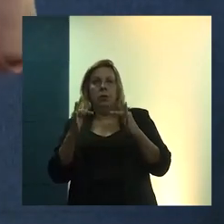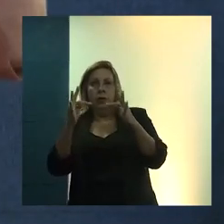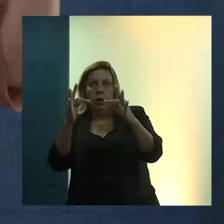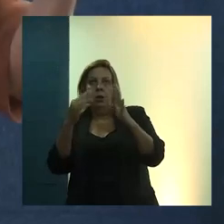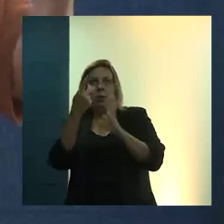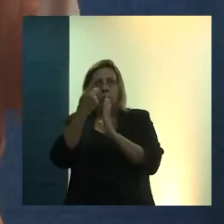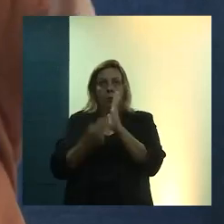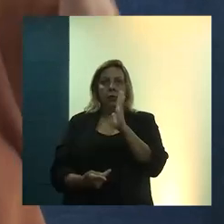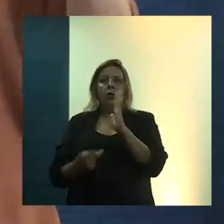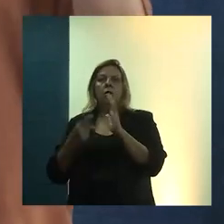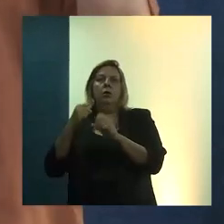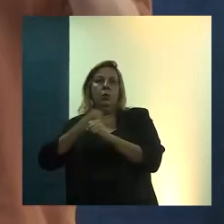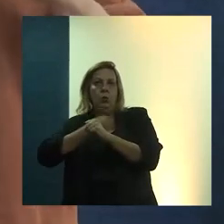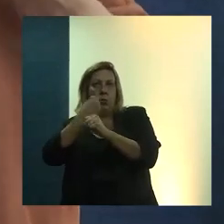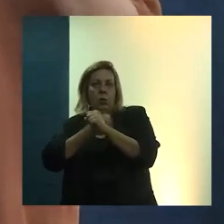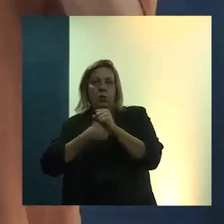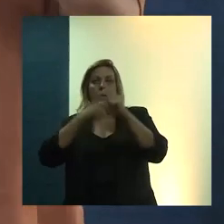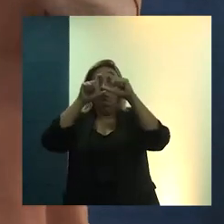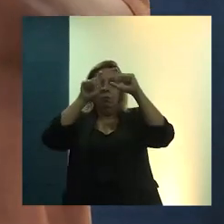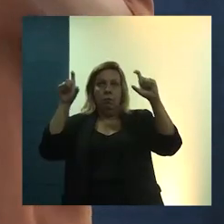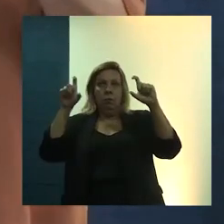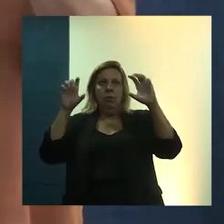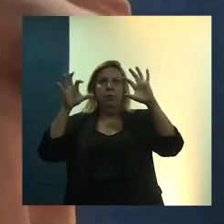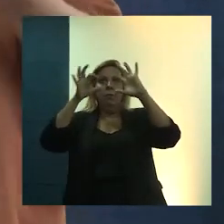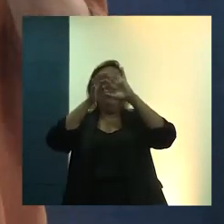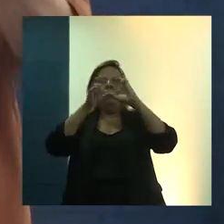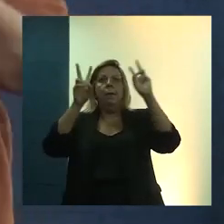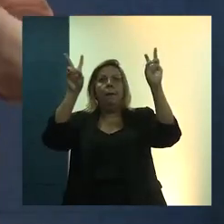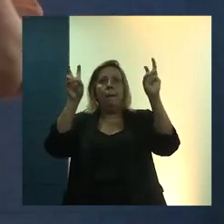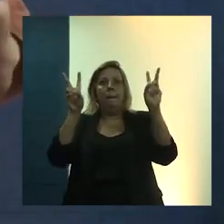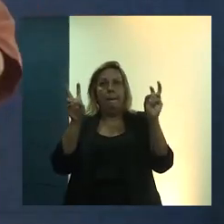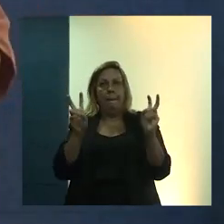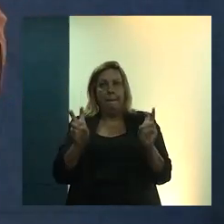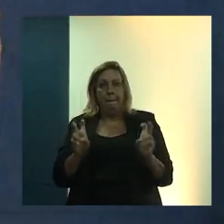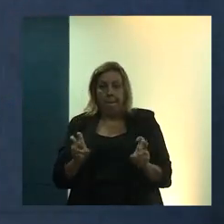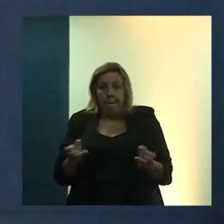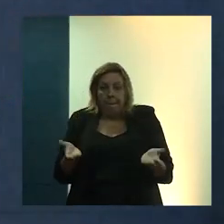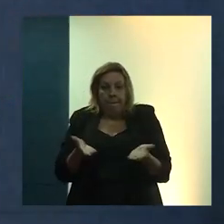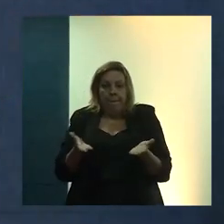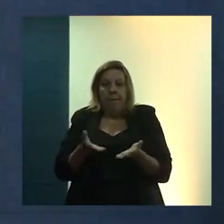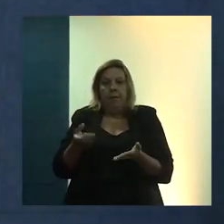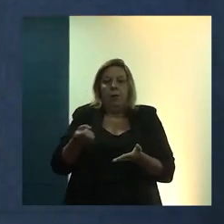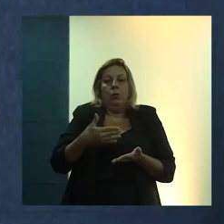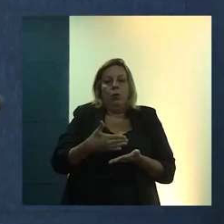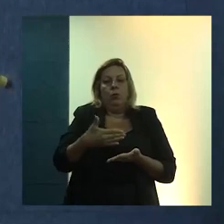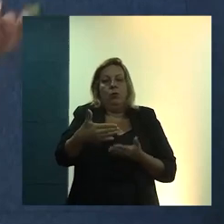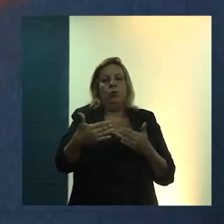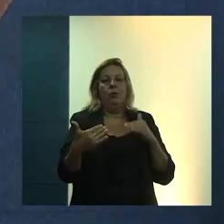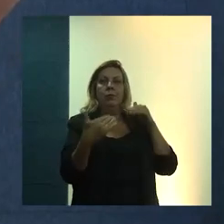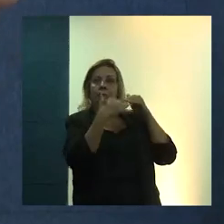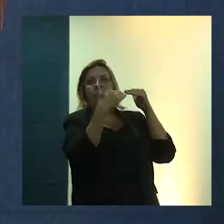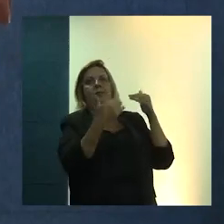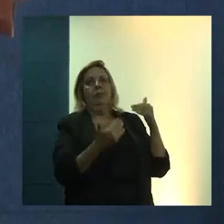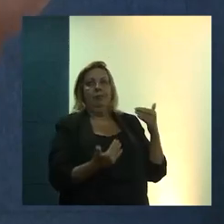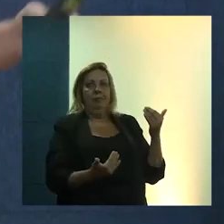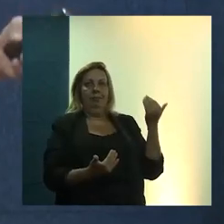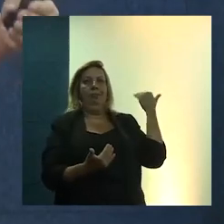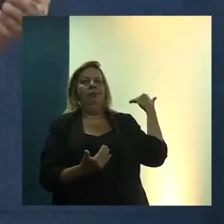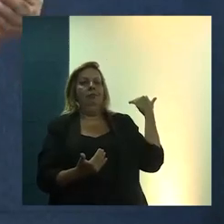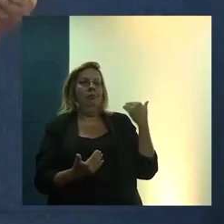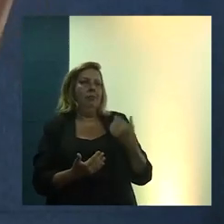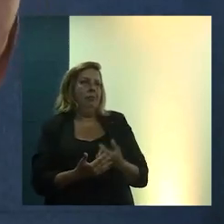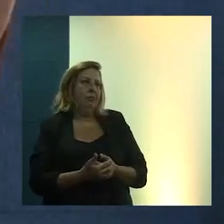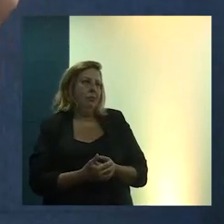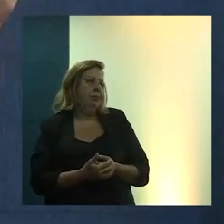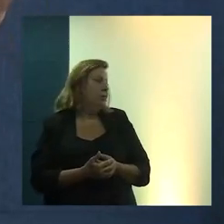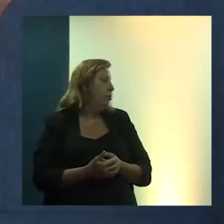construção. Ele nasceu com esses eixos. Veja que são eixos ainda extremamente atuais para atuação. e ele